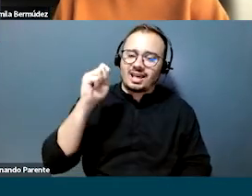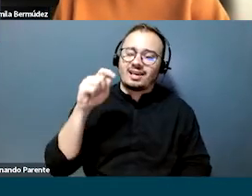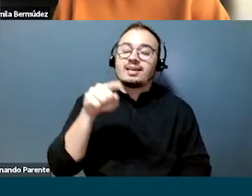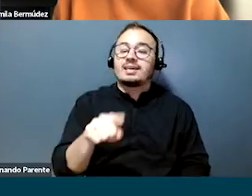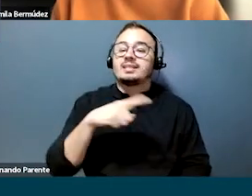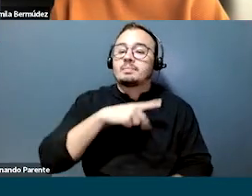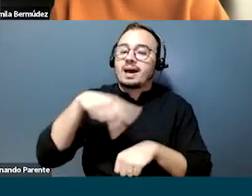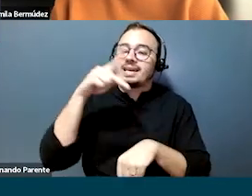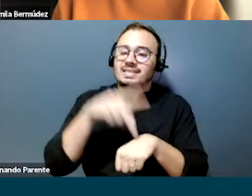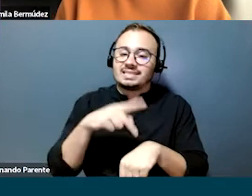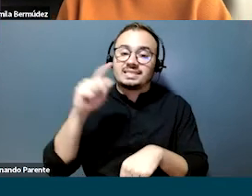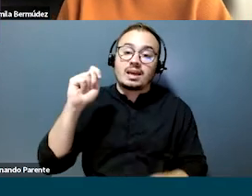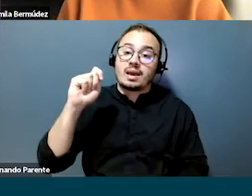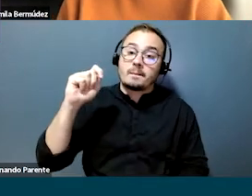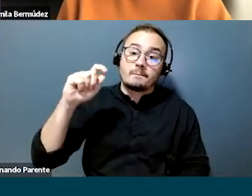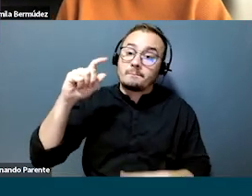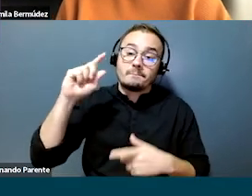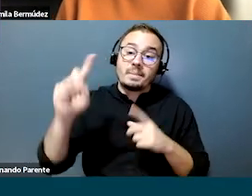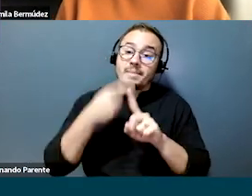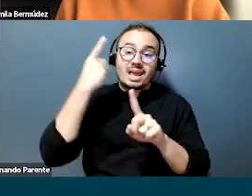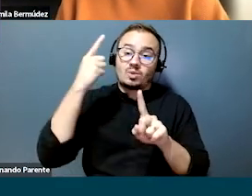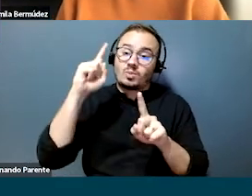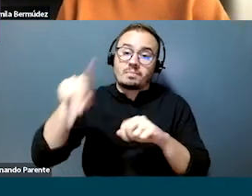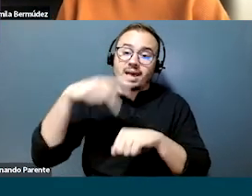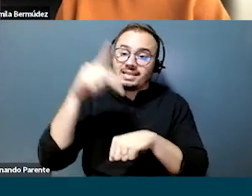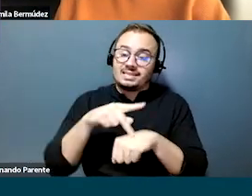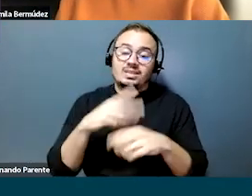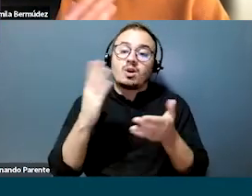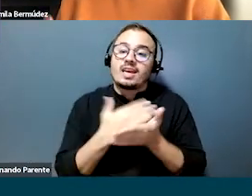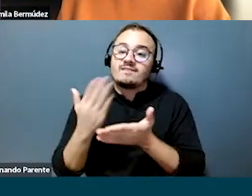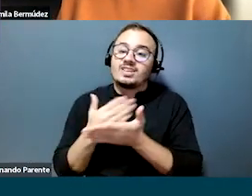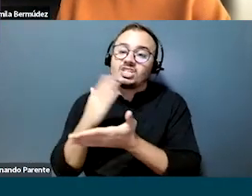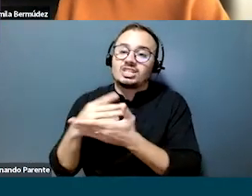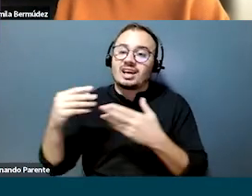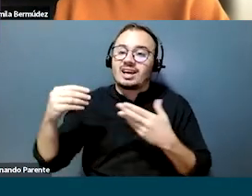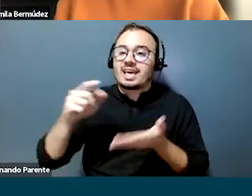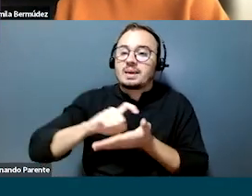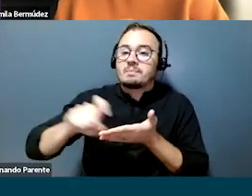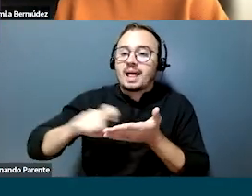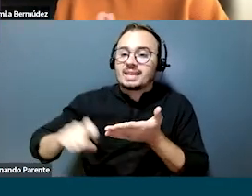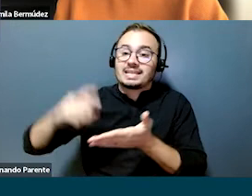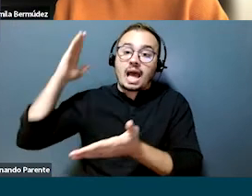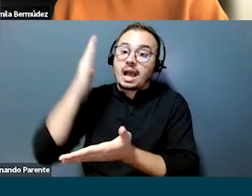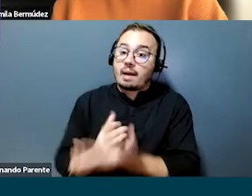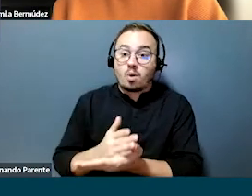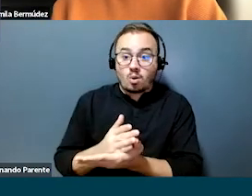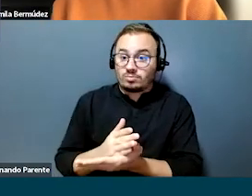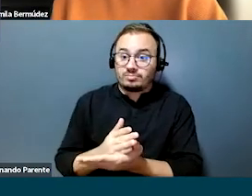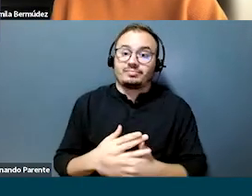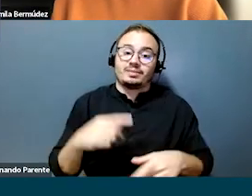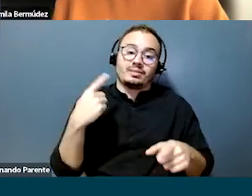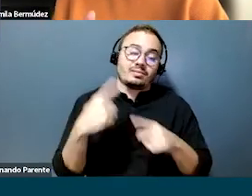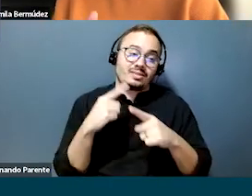bem específica. Ele foi o primeiro a abolir a revista física, e, com isso, um dos principais símbolos do modelo de negócio da Natura deixa de existir.